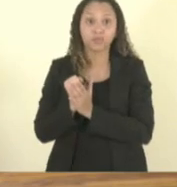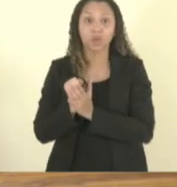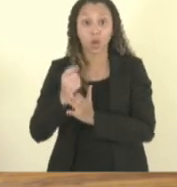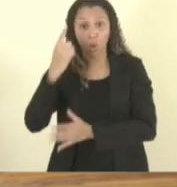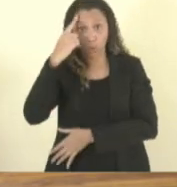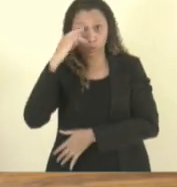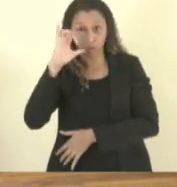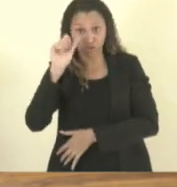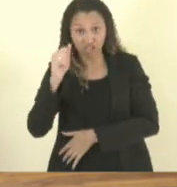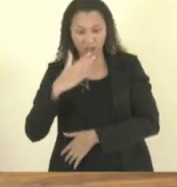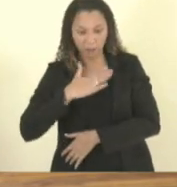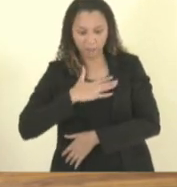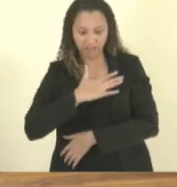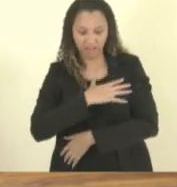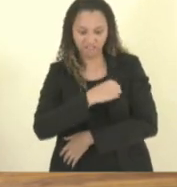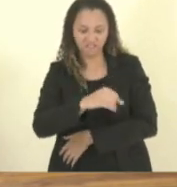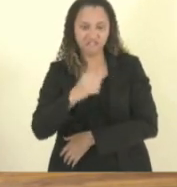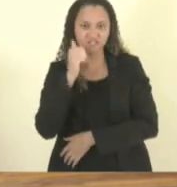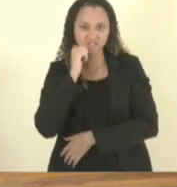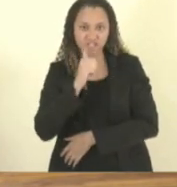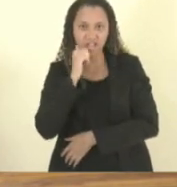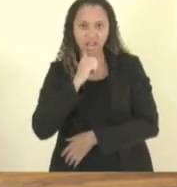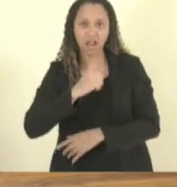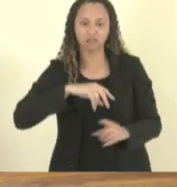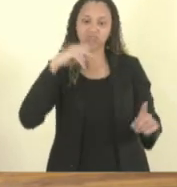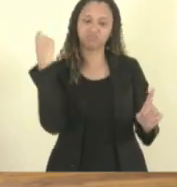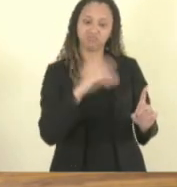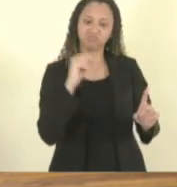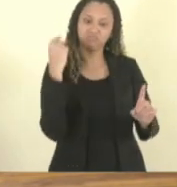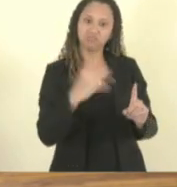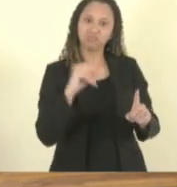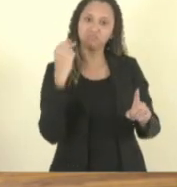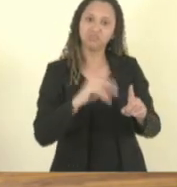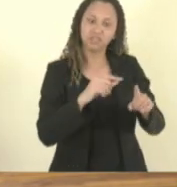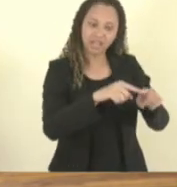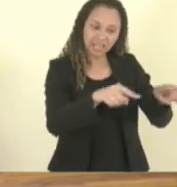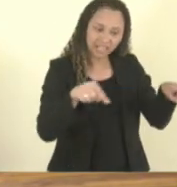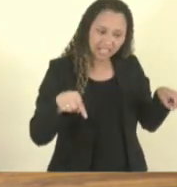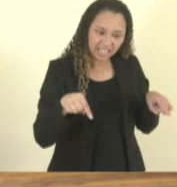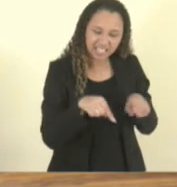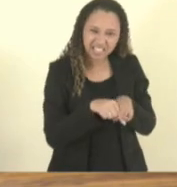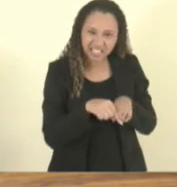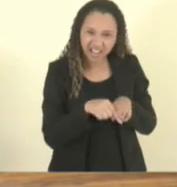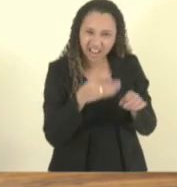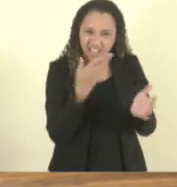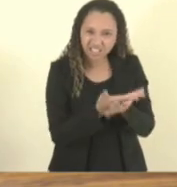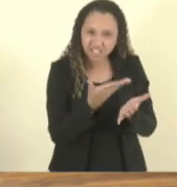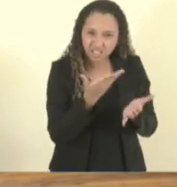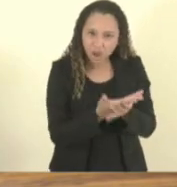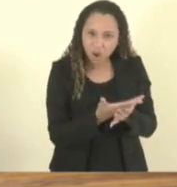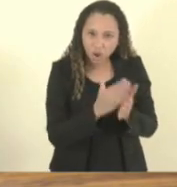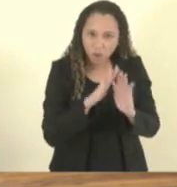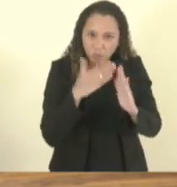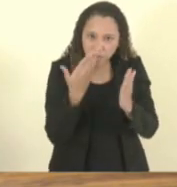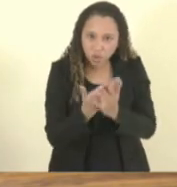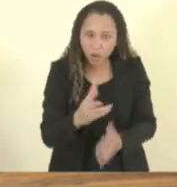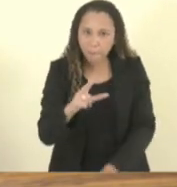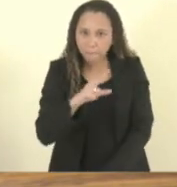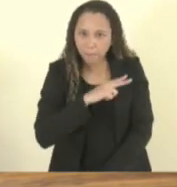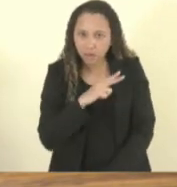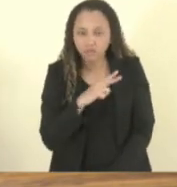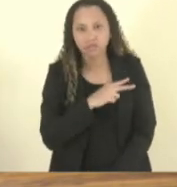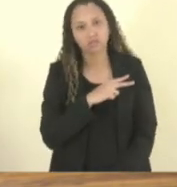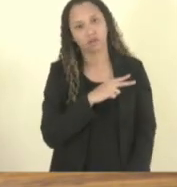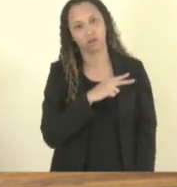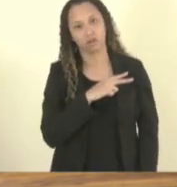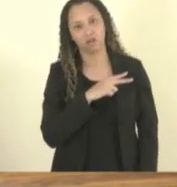apanhou dentro da sala de aula de uma escola privada. e nada e